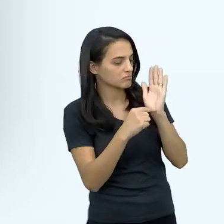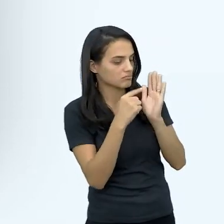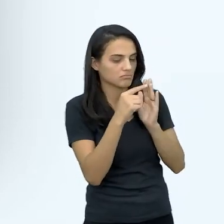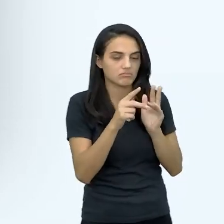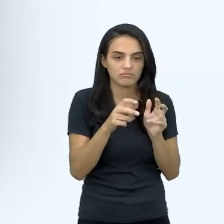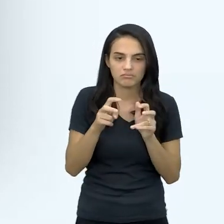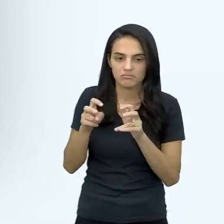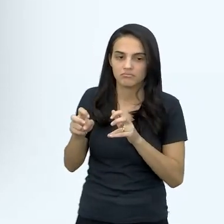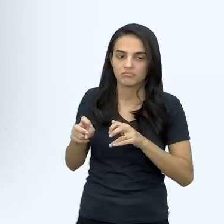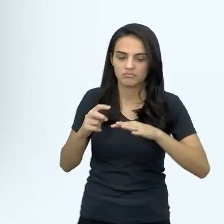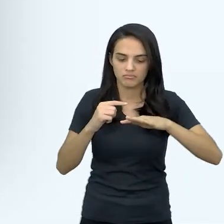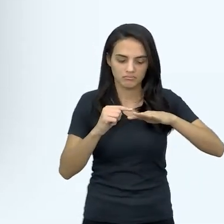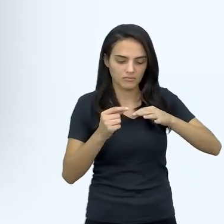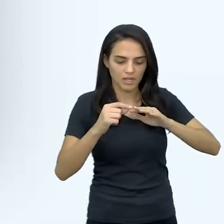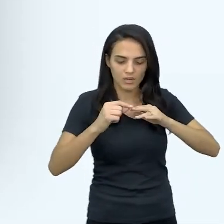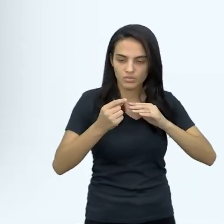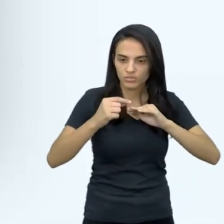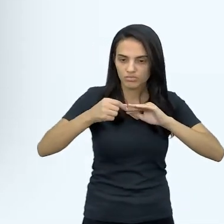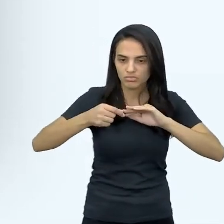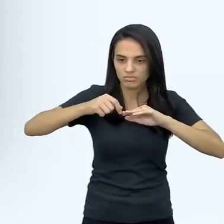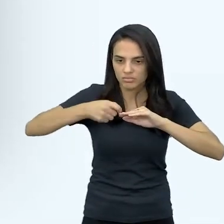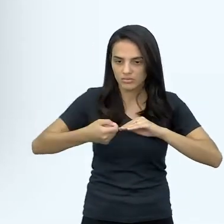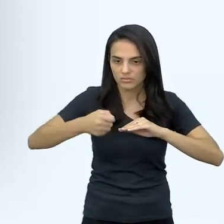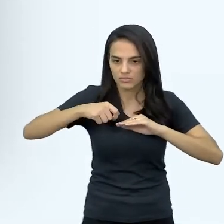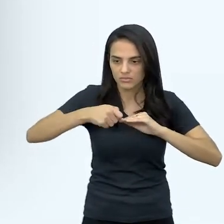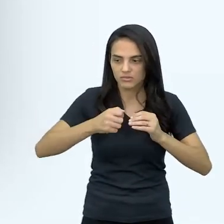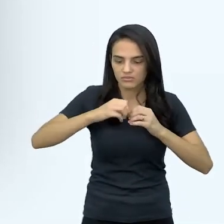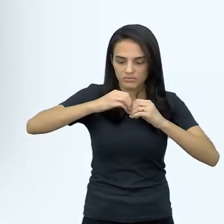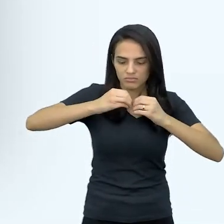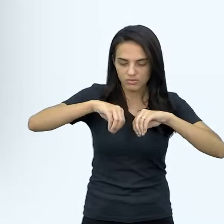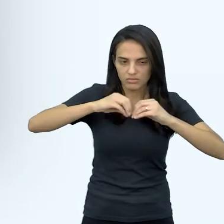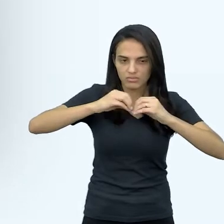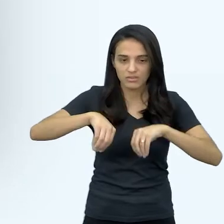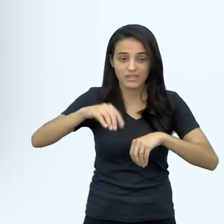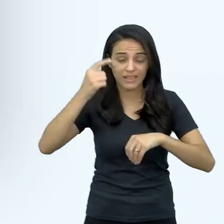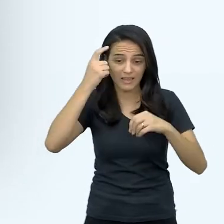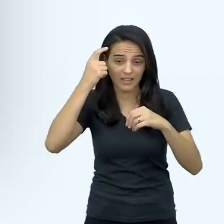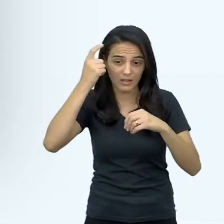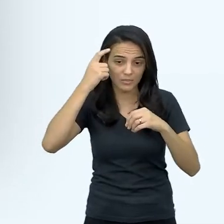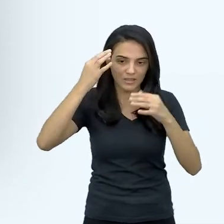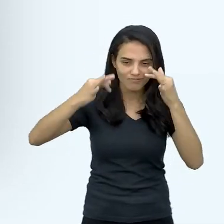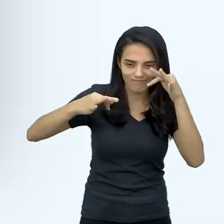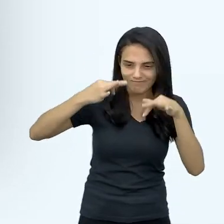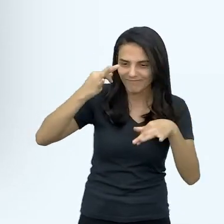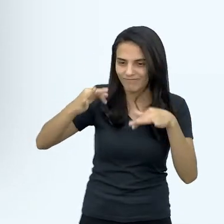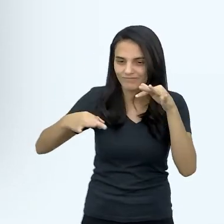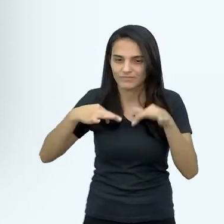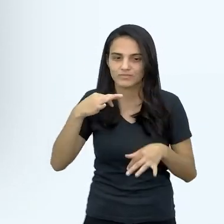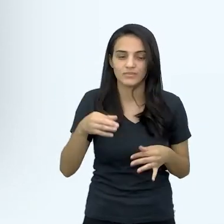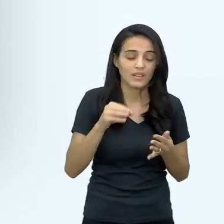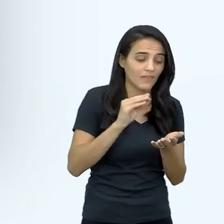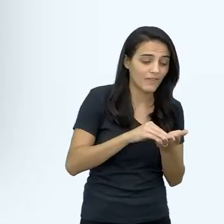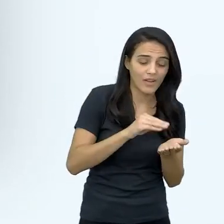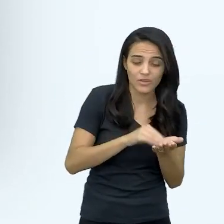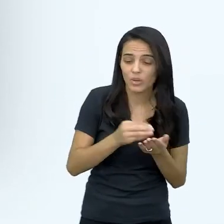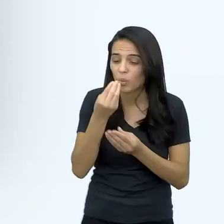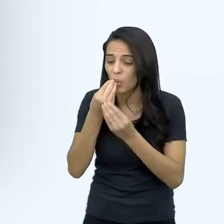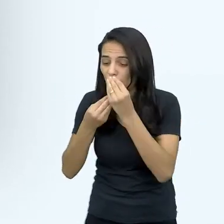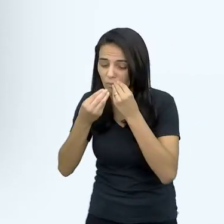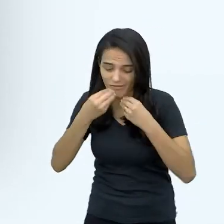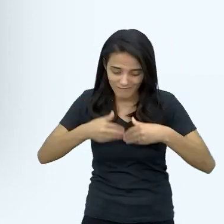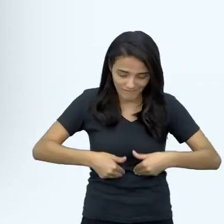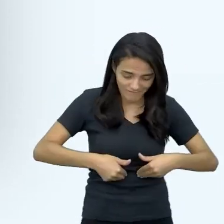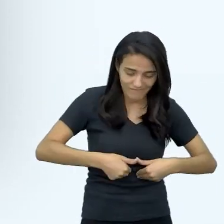né, as unhas um pouco mais fracas, né, quebradiças, dor de cabeça, né, falta de apetite também é uma,